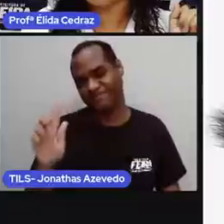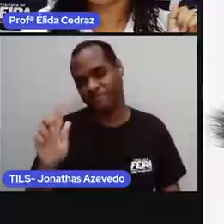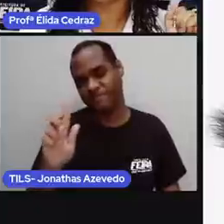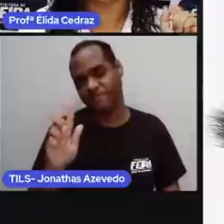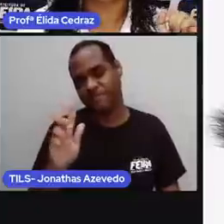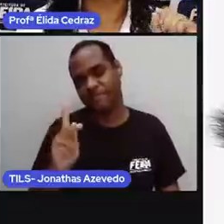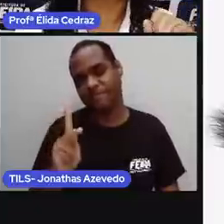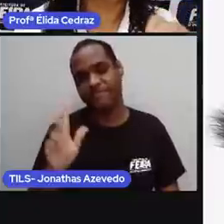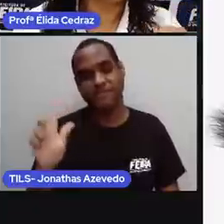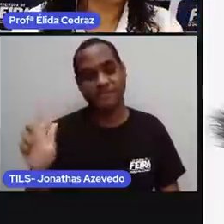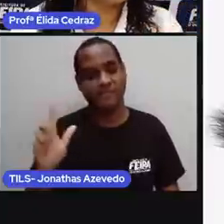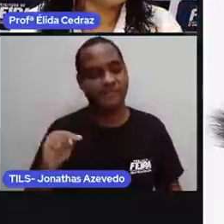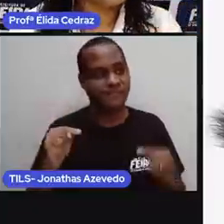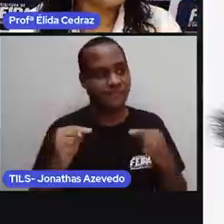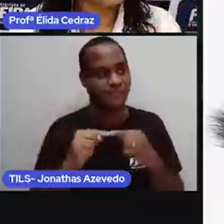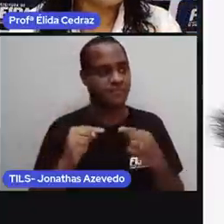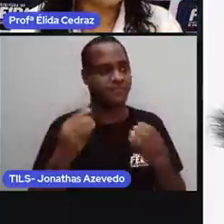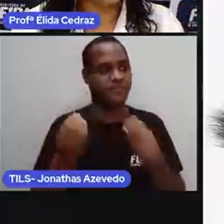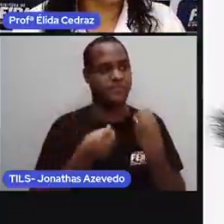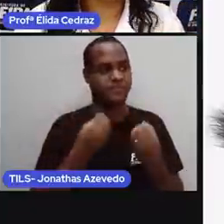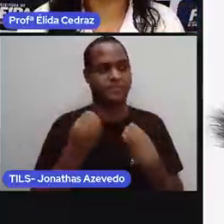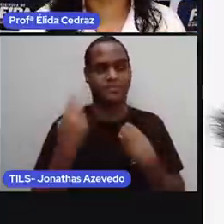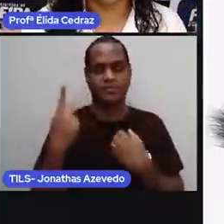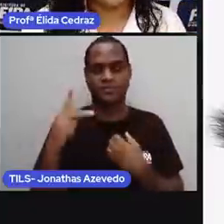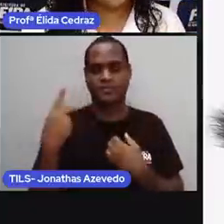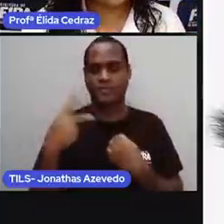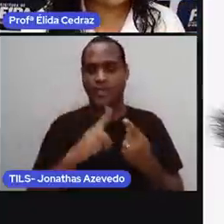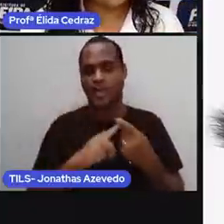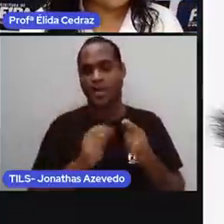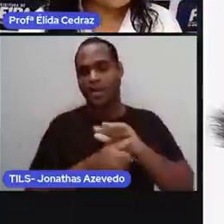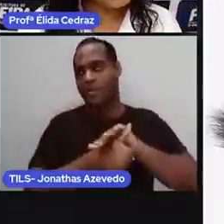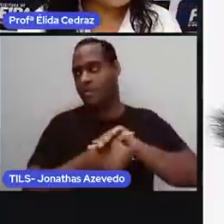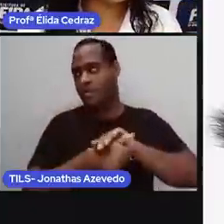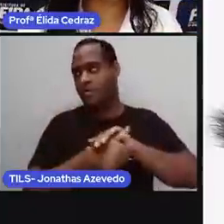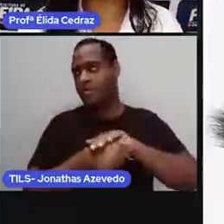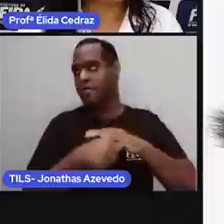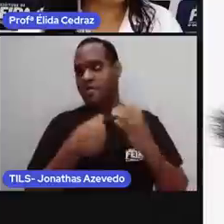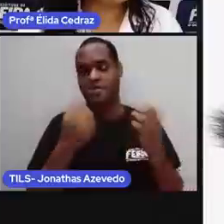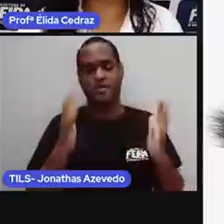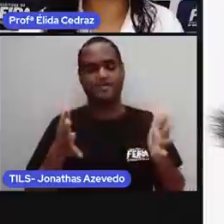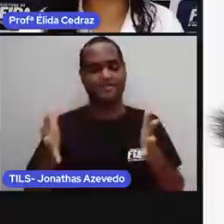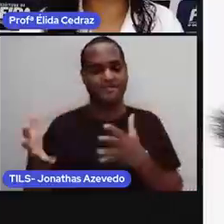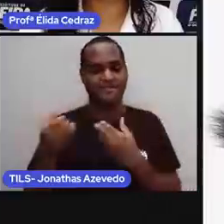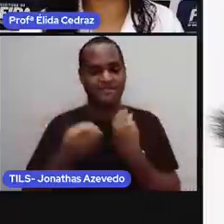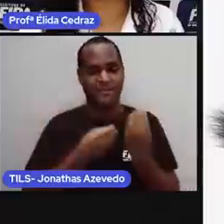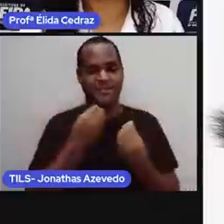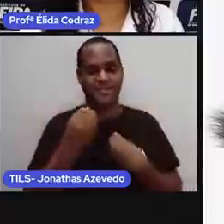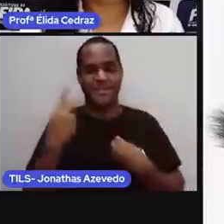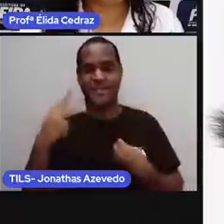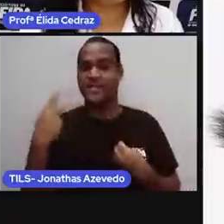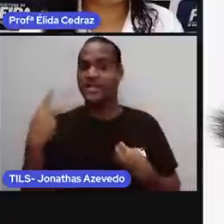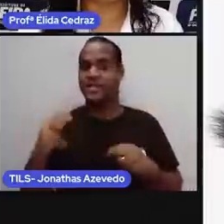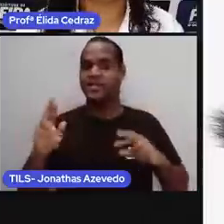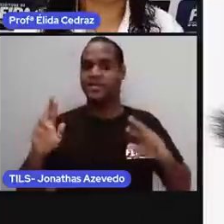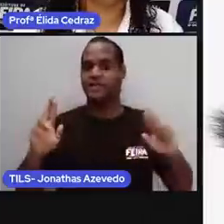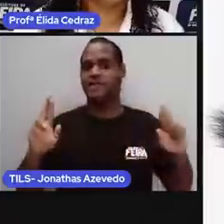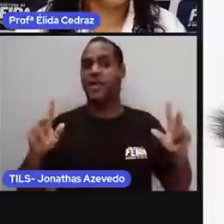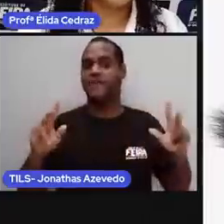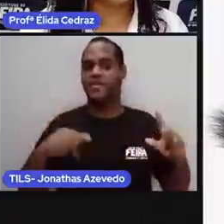Proélida? A tartaruga já adulta, viu, gente? Isso é o peso dos animais adultos.